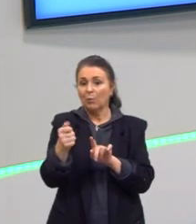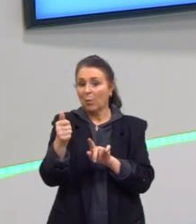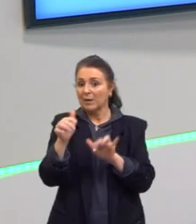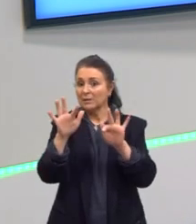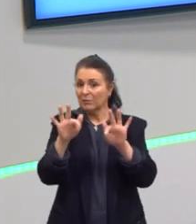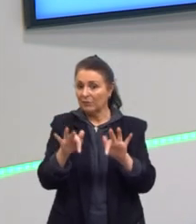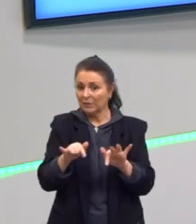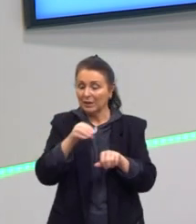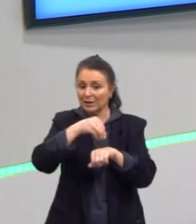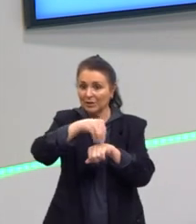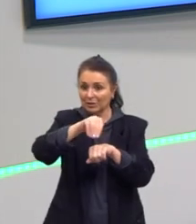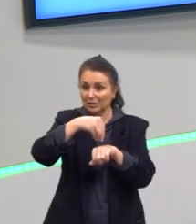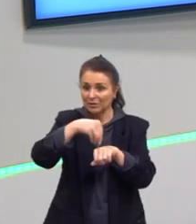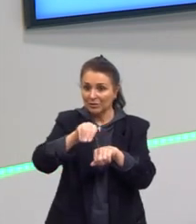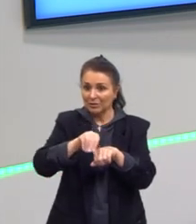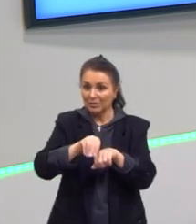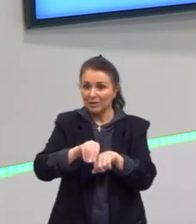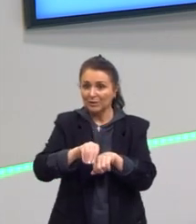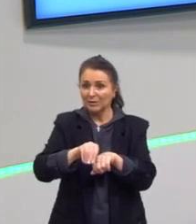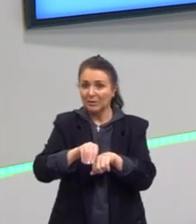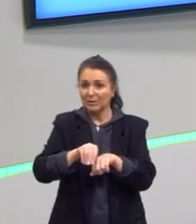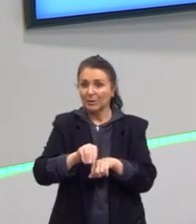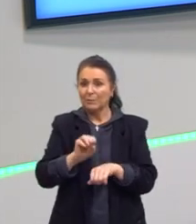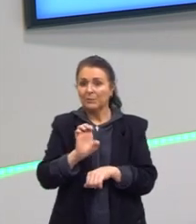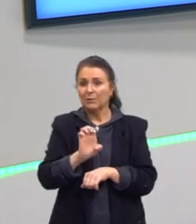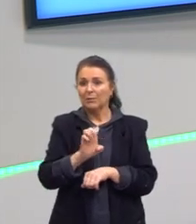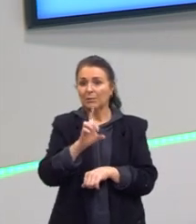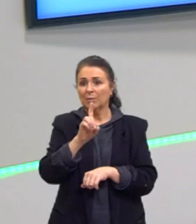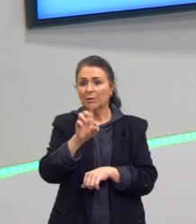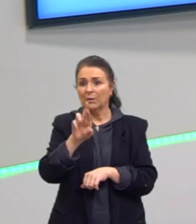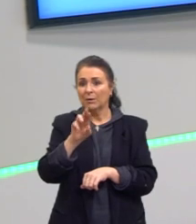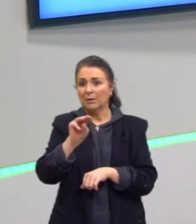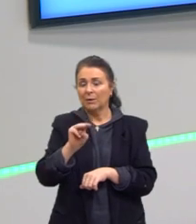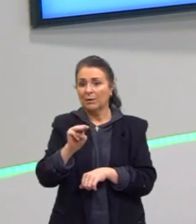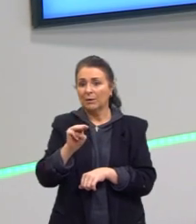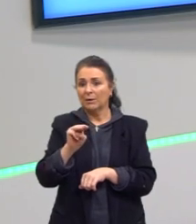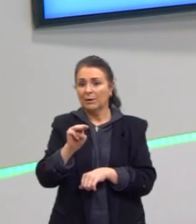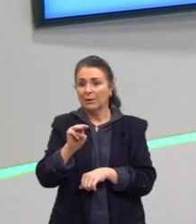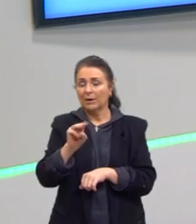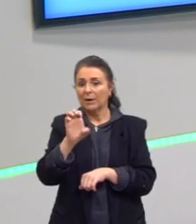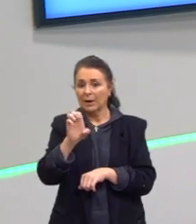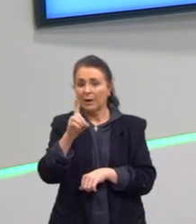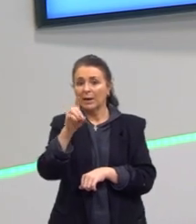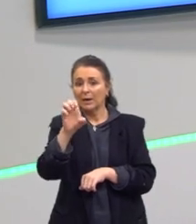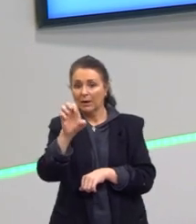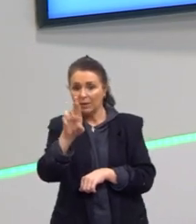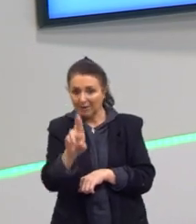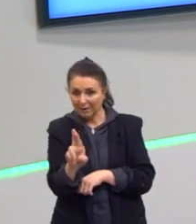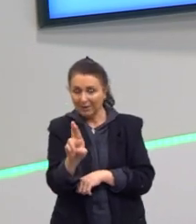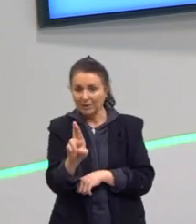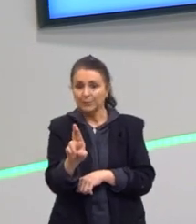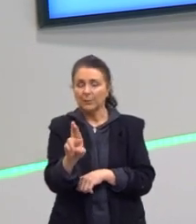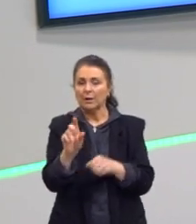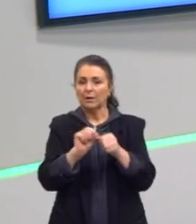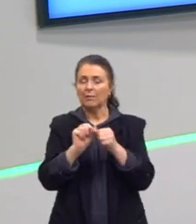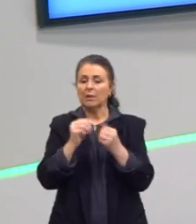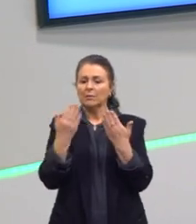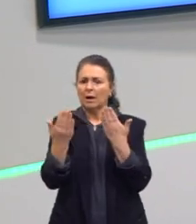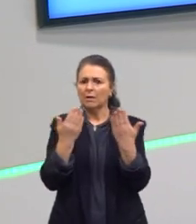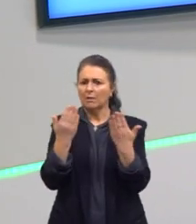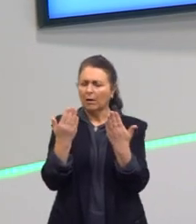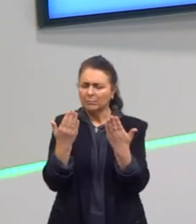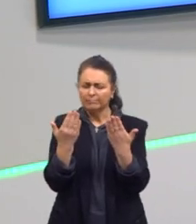aqui, se eu não estou enganada, é o Eder. O Eder faz análise de